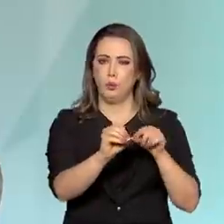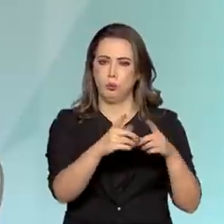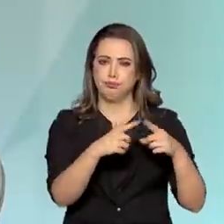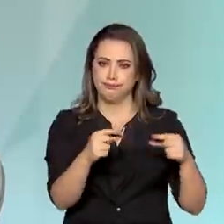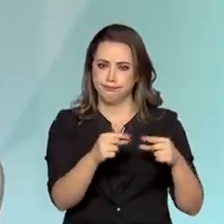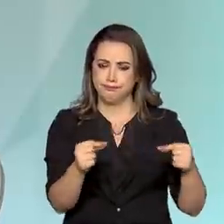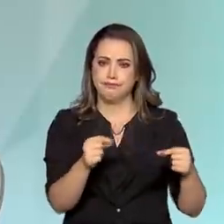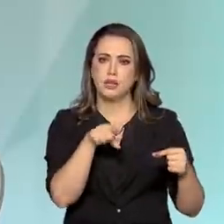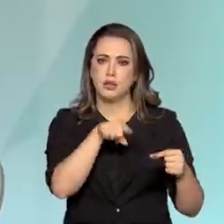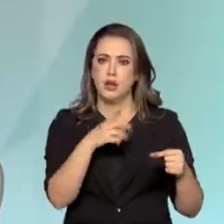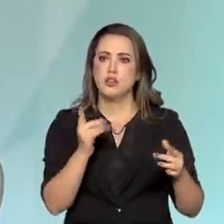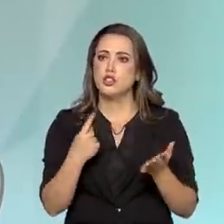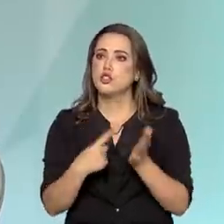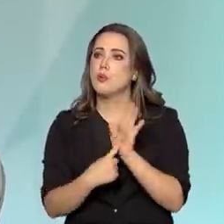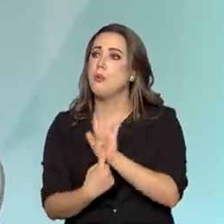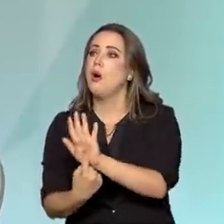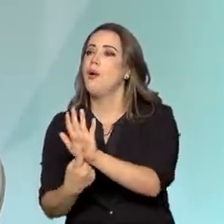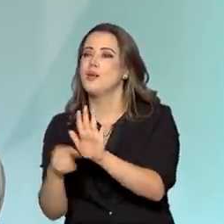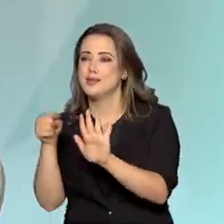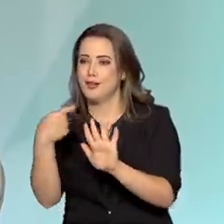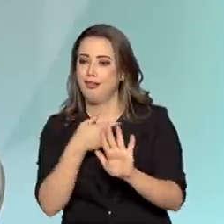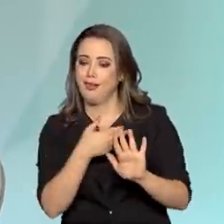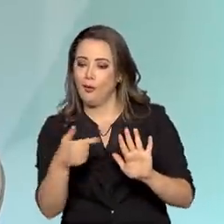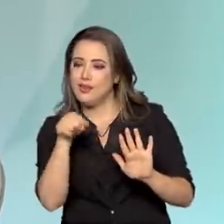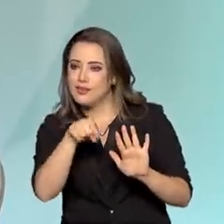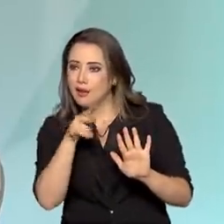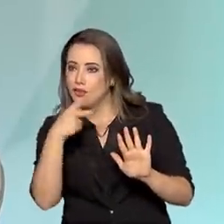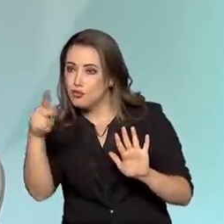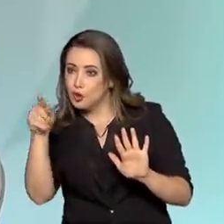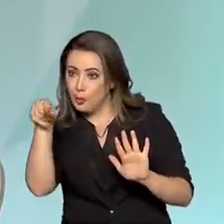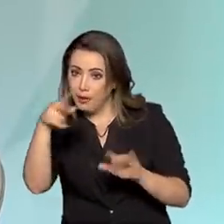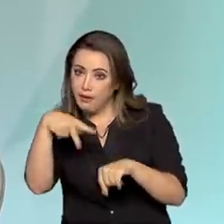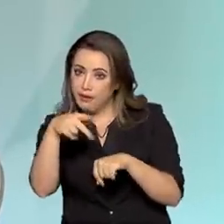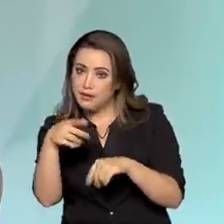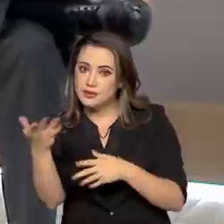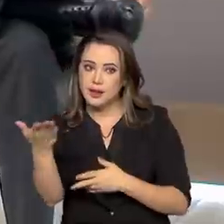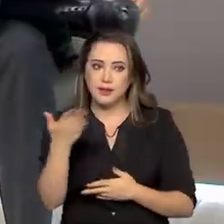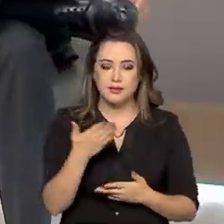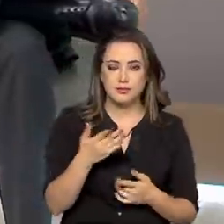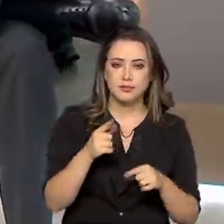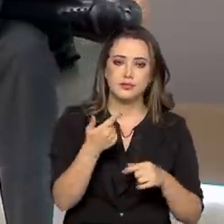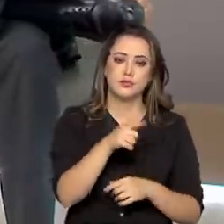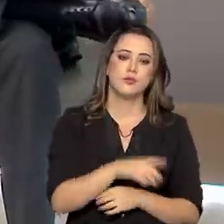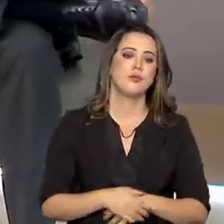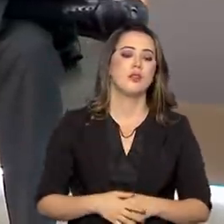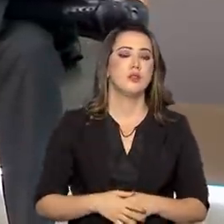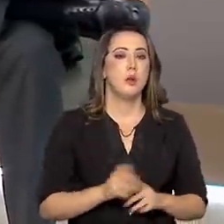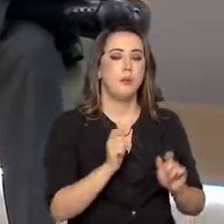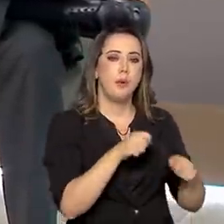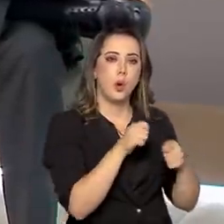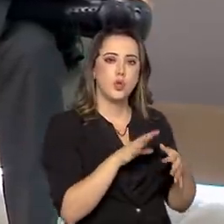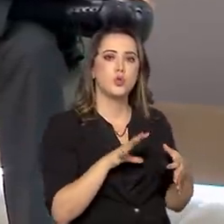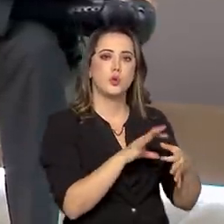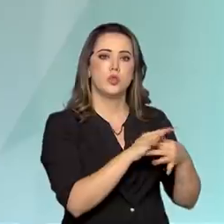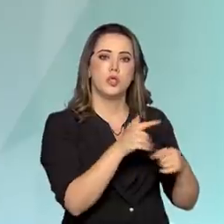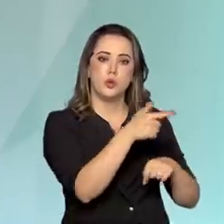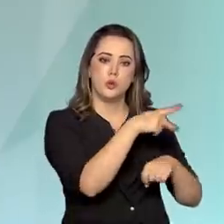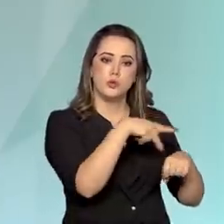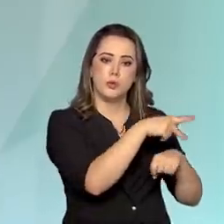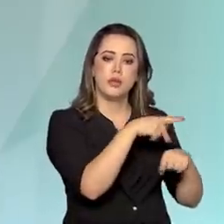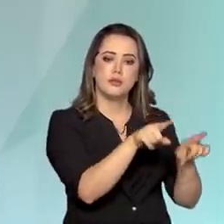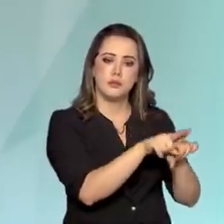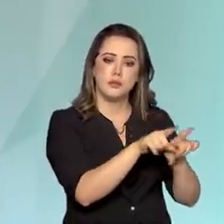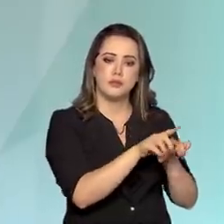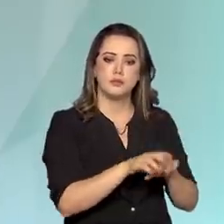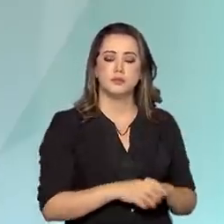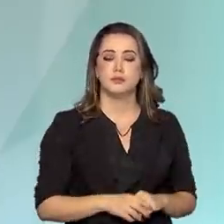e vamos lá apresentar, ou eles vêm também para o Brasil e por aí vai. Deve expandir para outros países mais parceiros? Isso, eu,